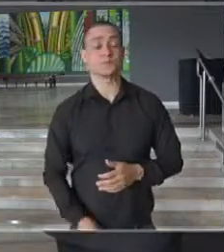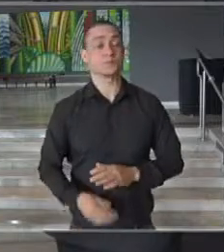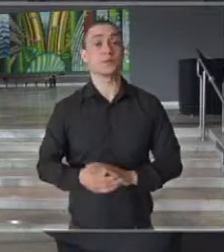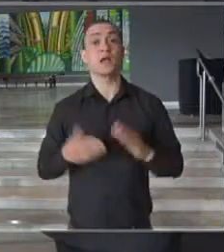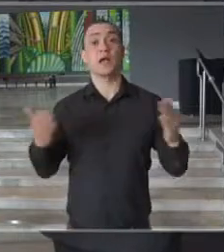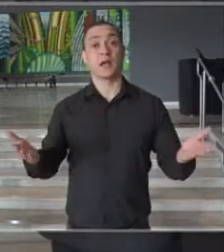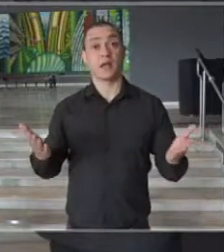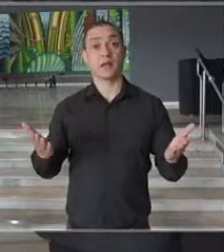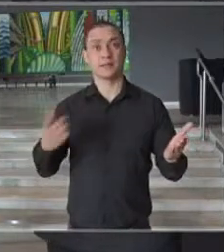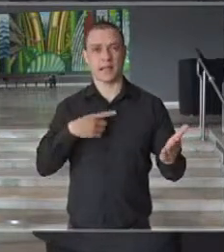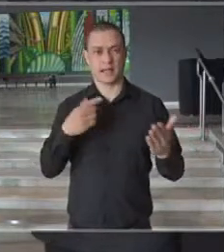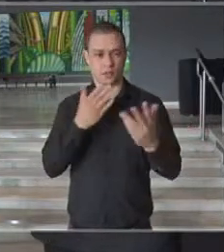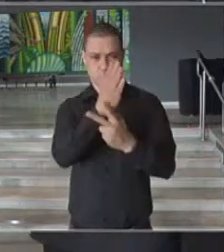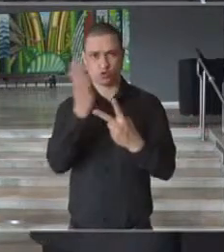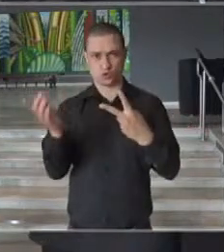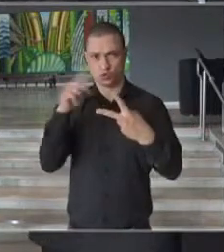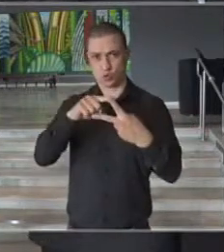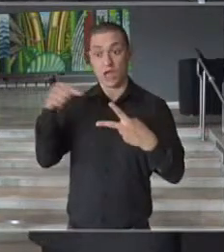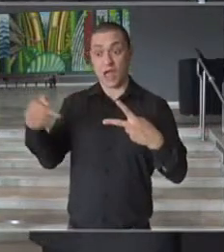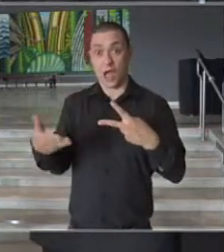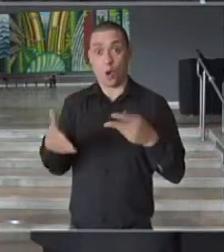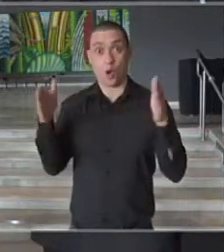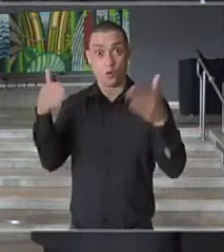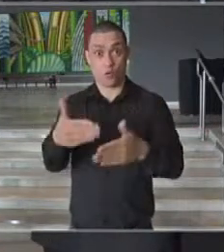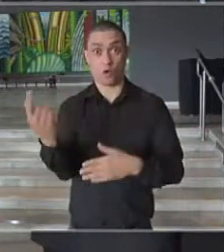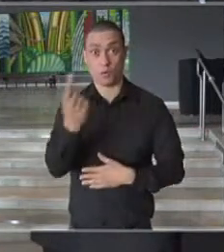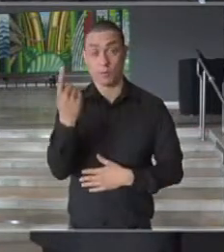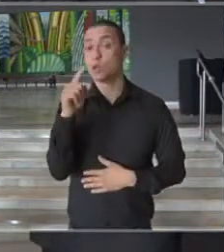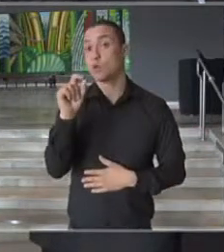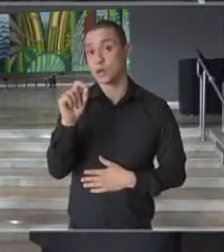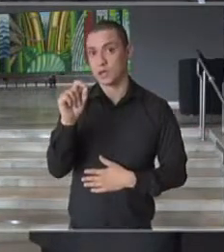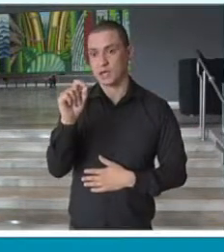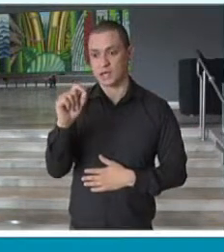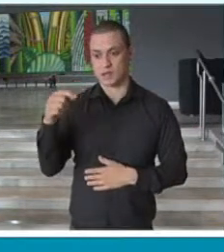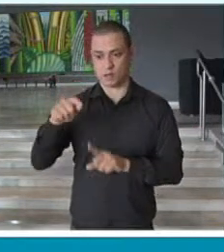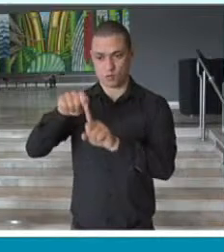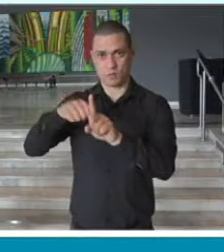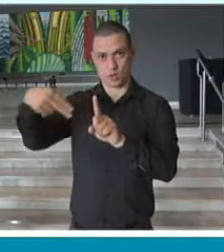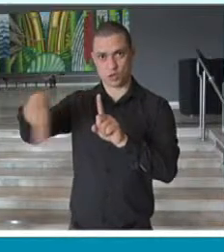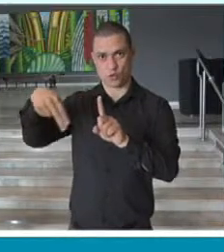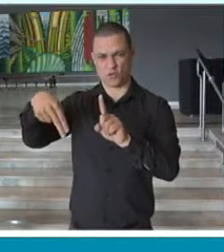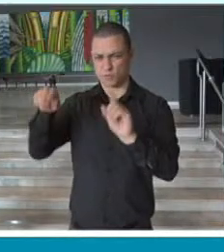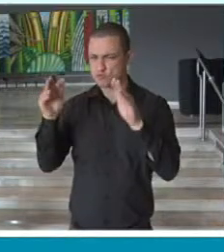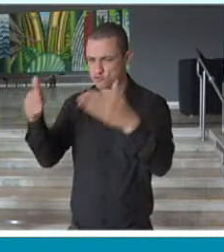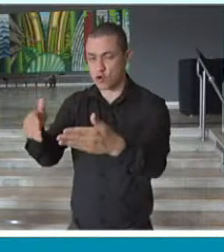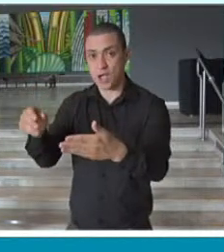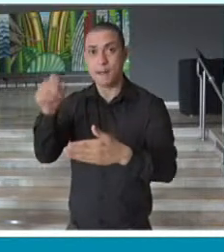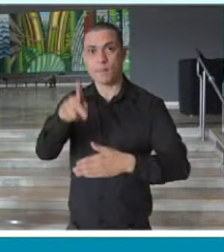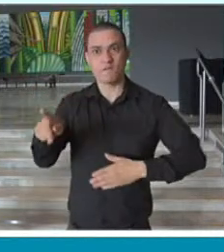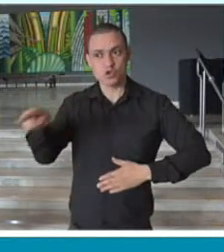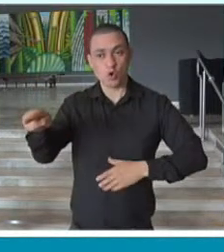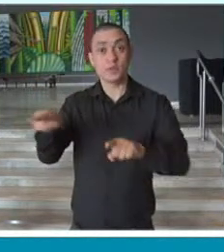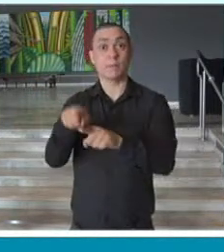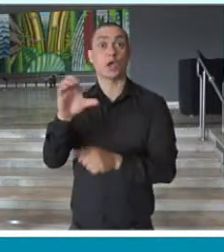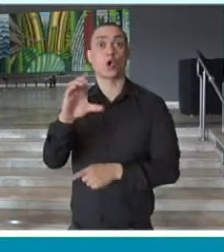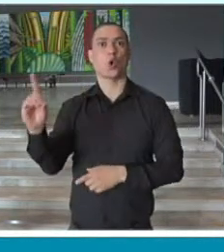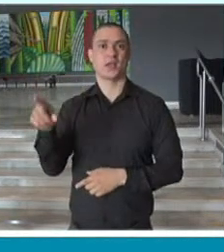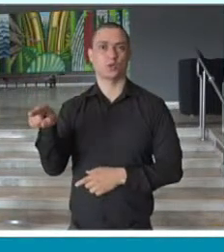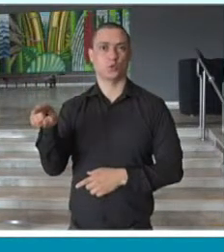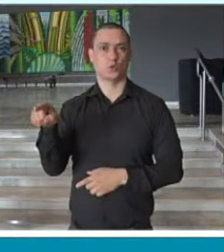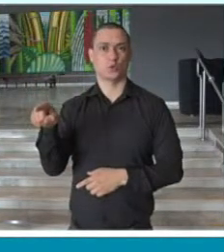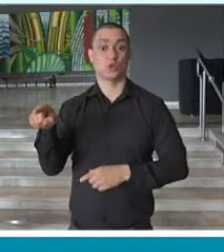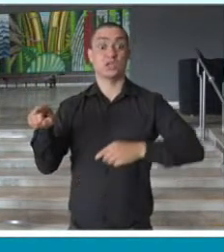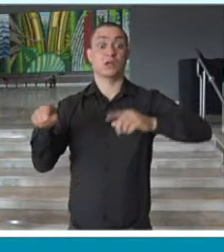Nós temos duas etapas, o foco neste primeiro momento agora de novembro é o professor e o professor coordenador. Em